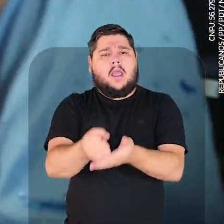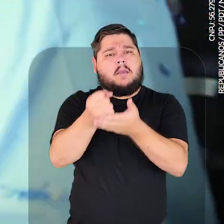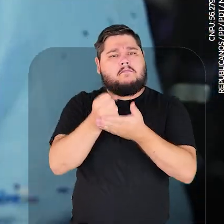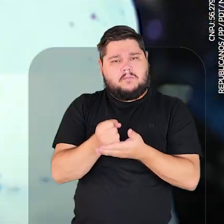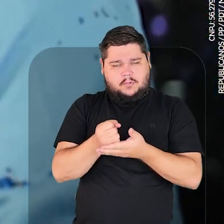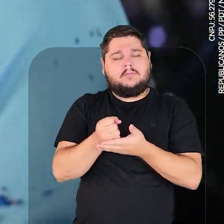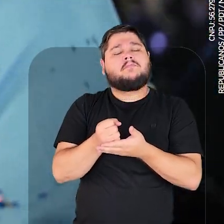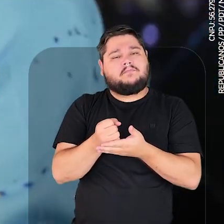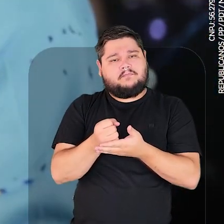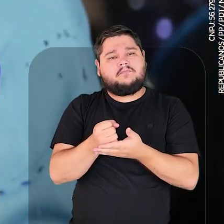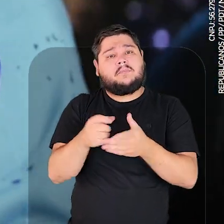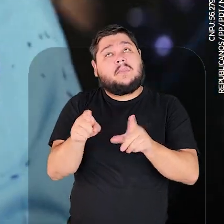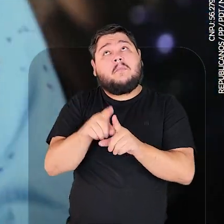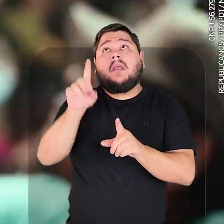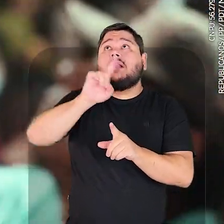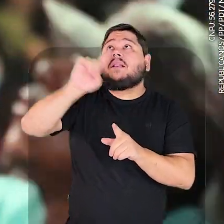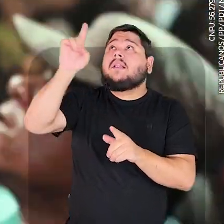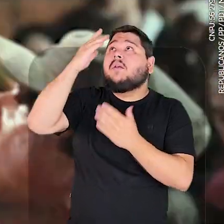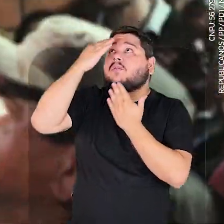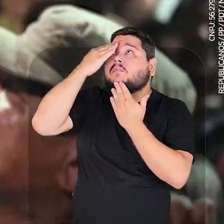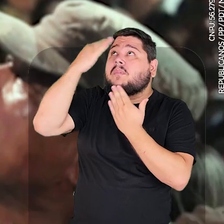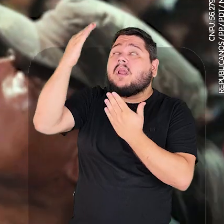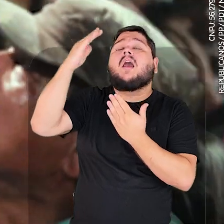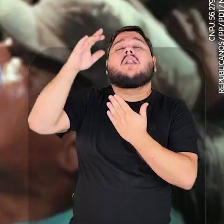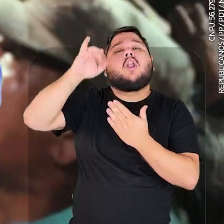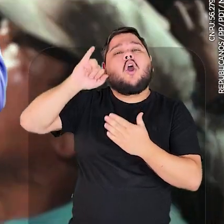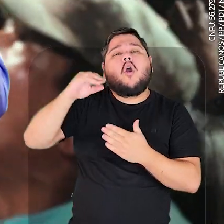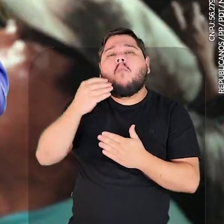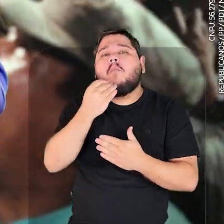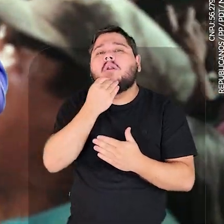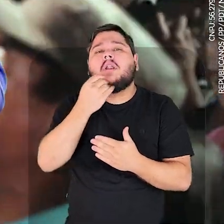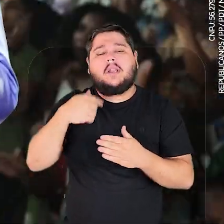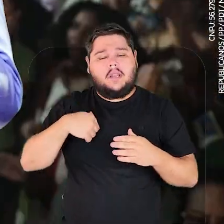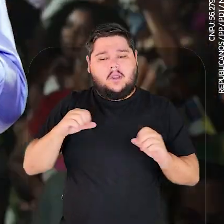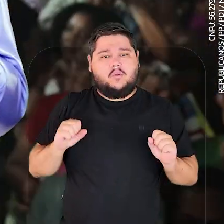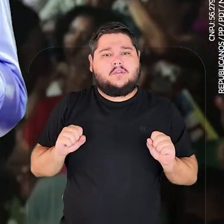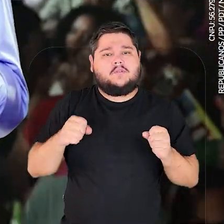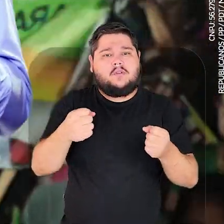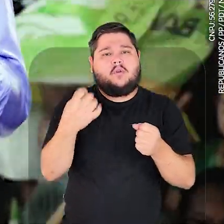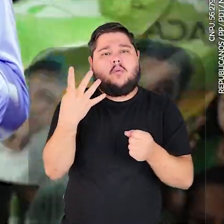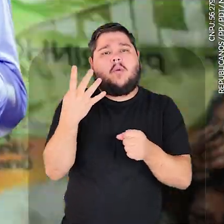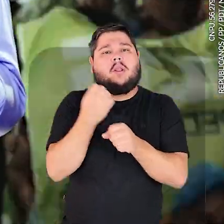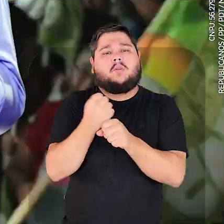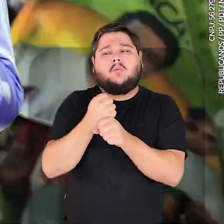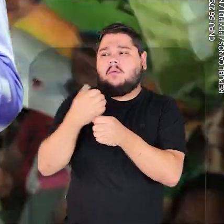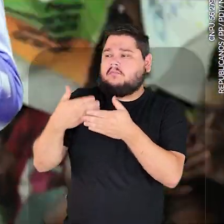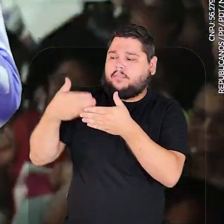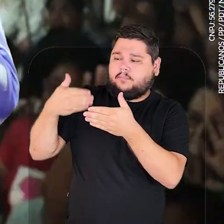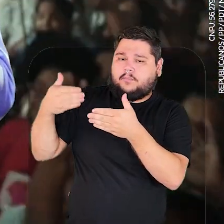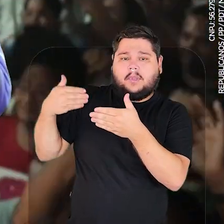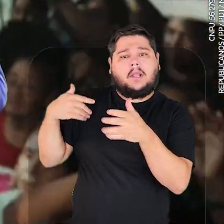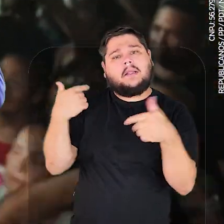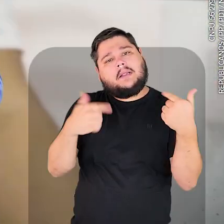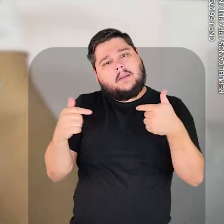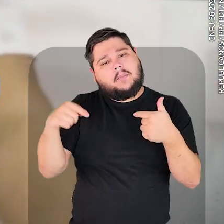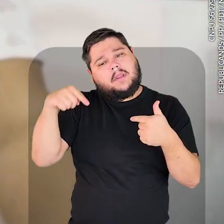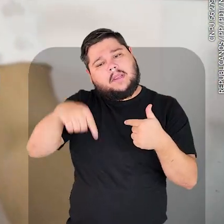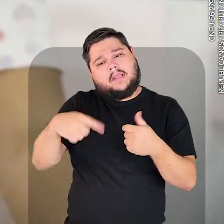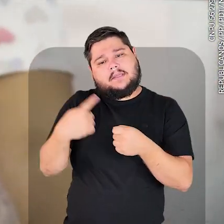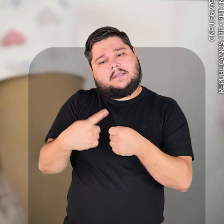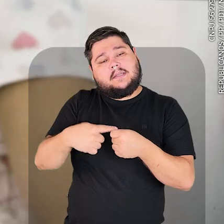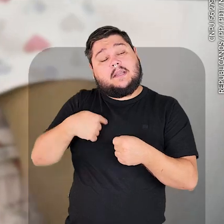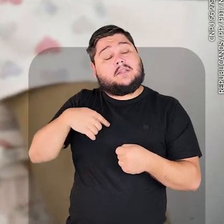A cada abraço que recebi. Todo o carinho, todo o apoio da nossa gente. Agradeço também a Deus pela oportunidade